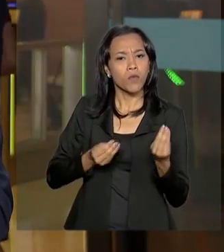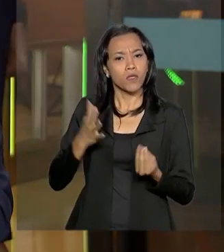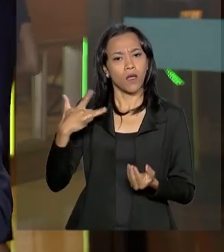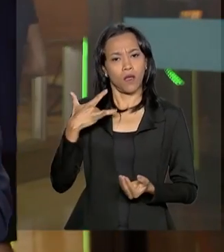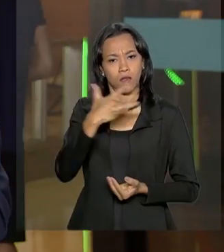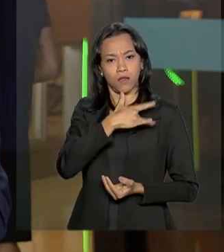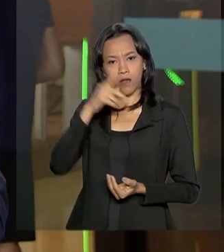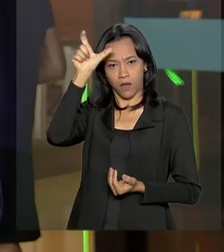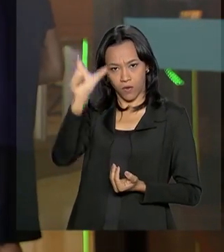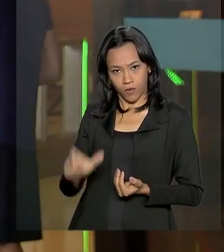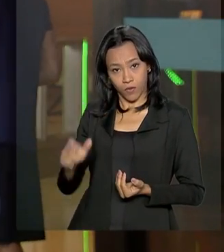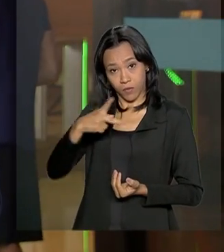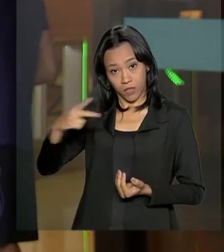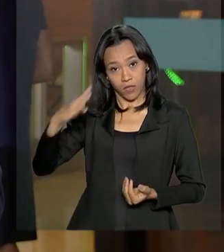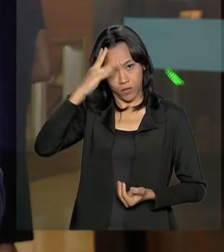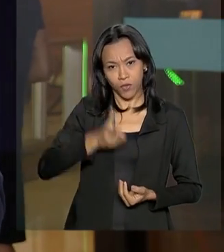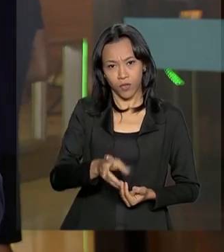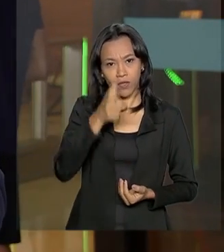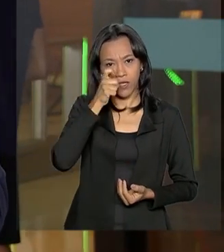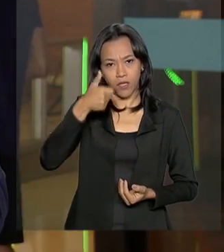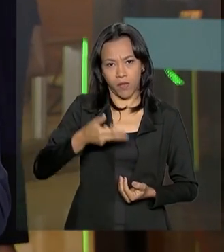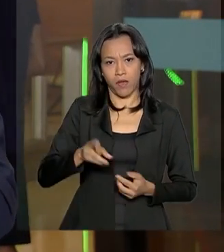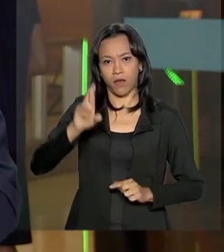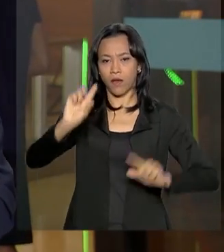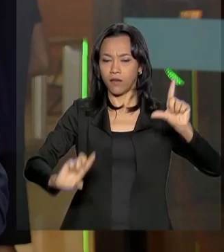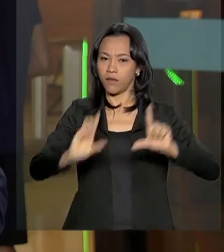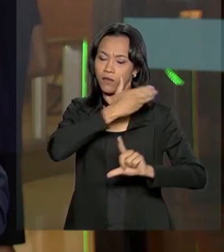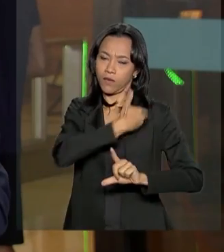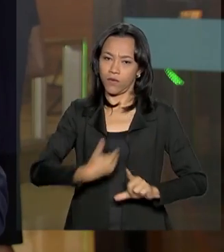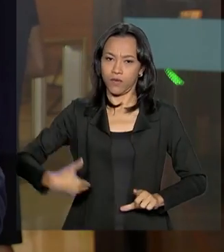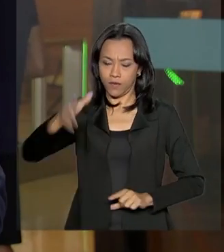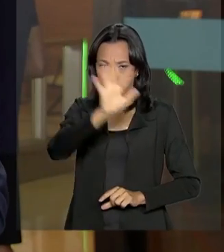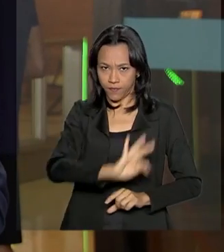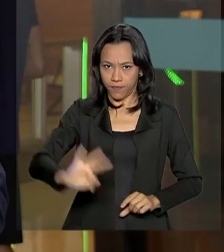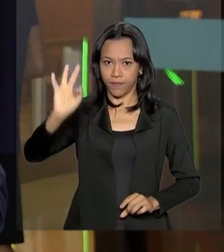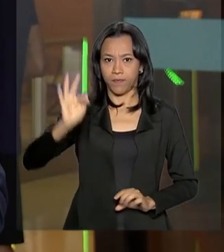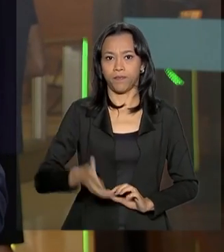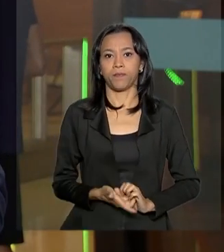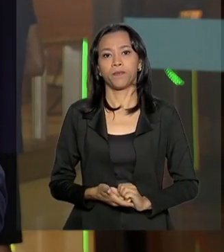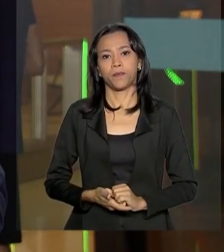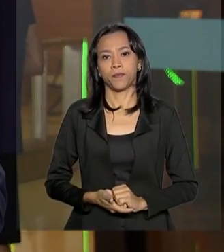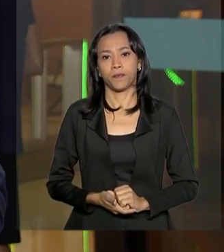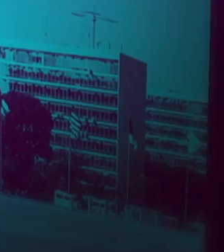presidente Jair Bolsonaro. Continue com a gente na NBR, a TV do Governo Federal.